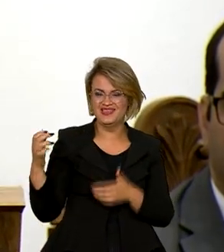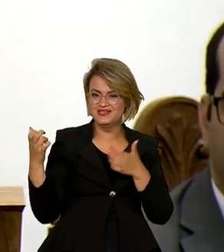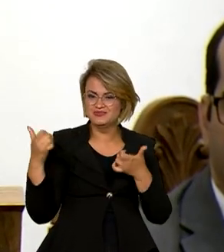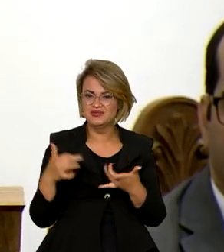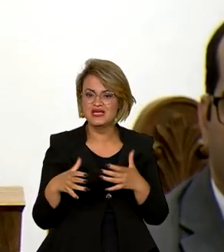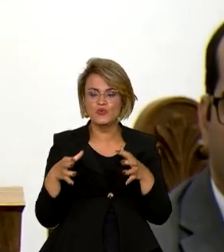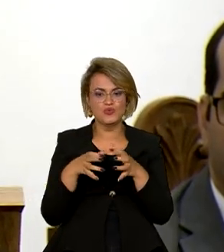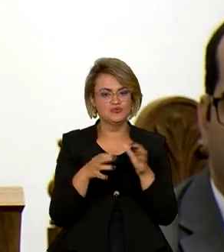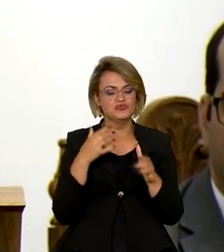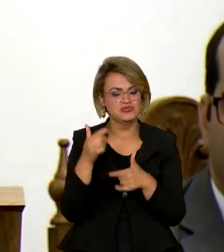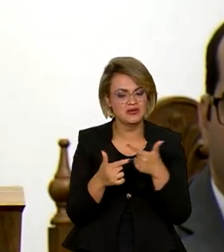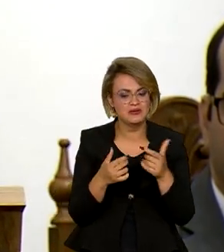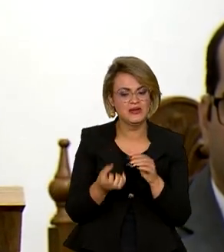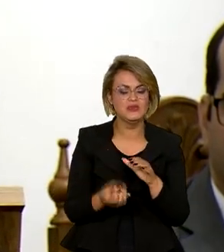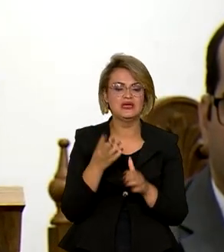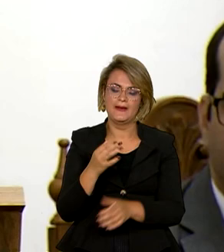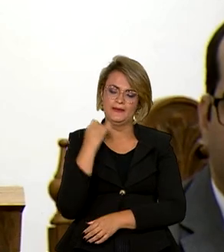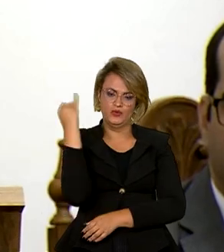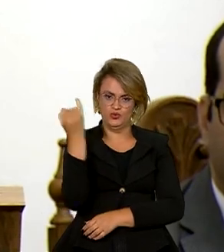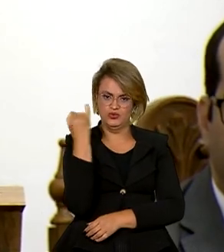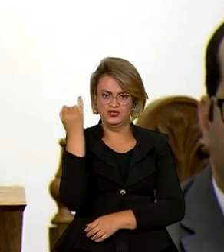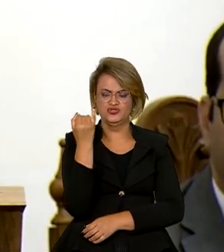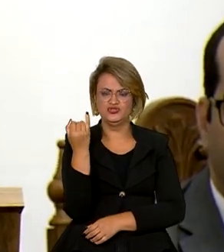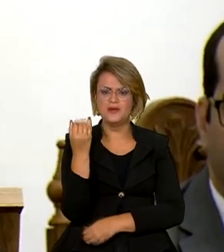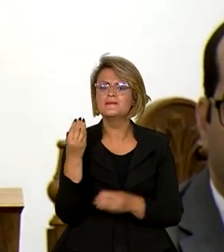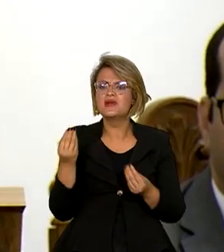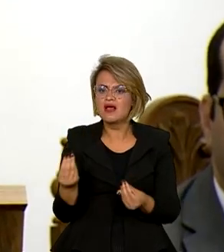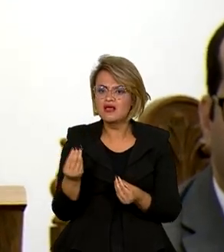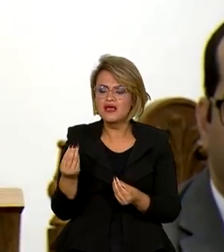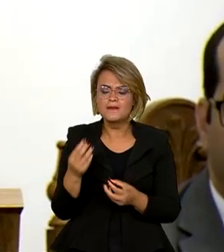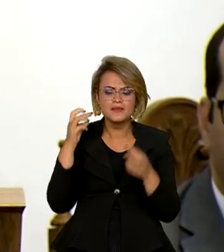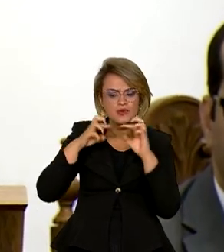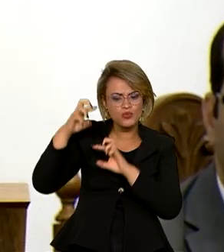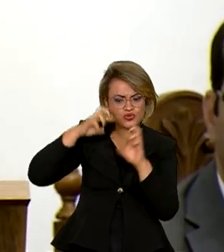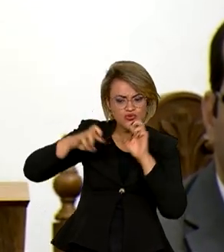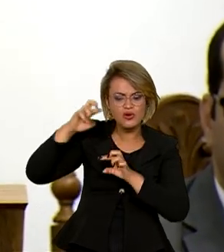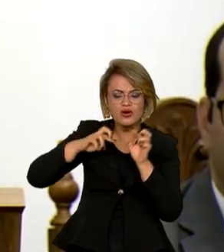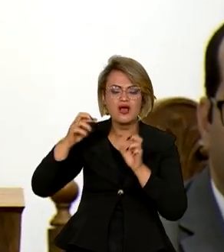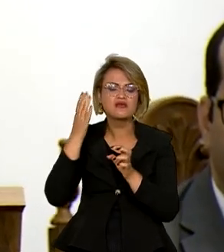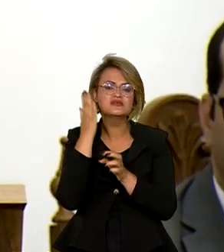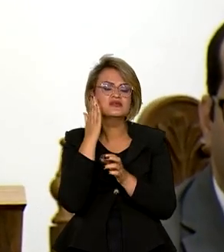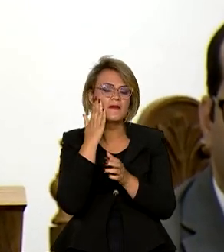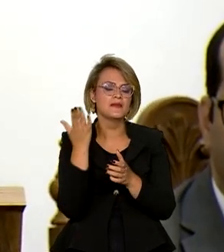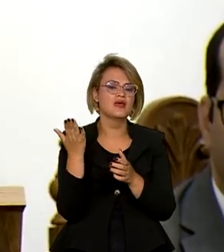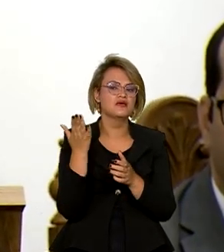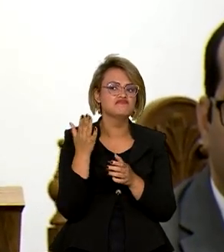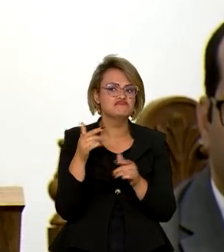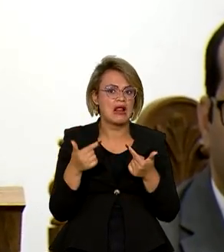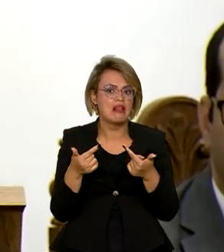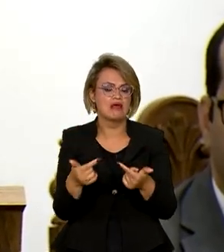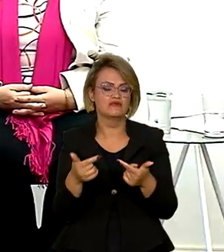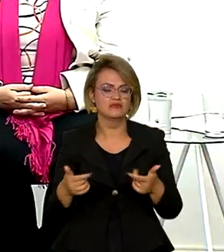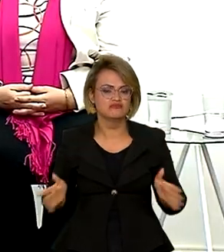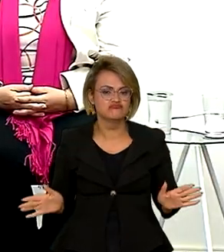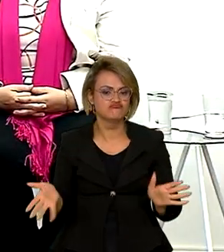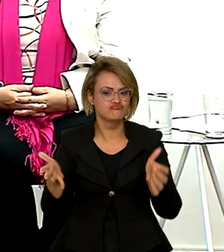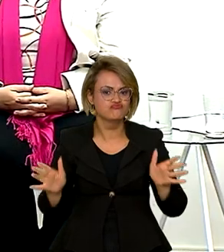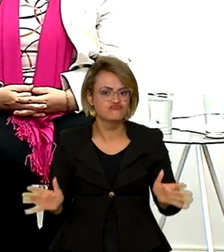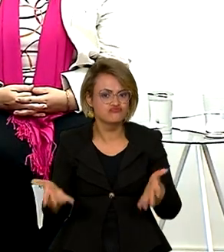interministerial, ele é importante para monitorar, para discutir, para alavancar,